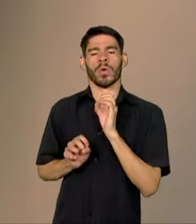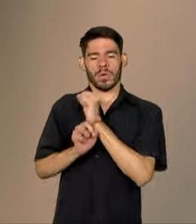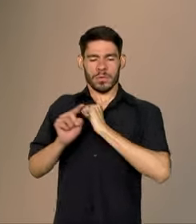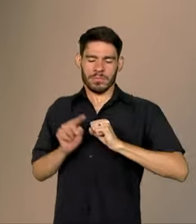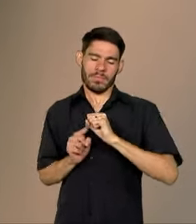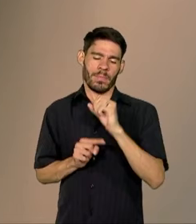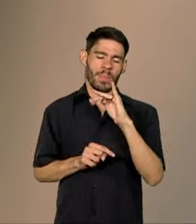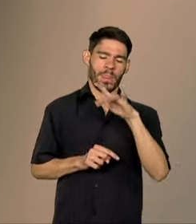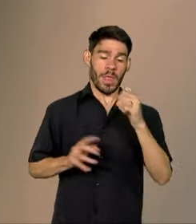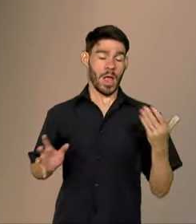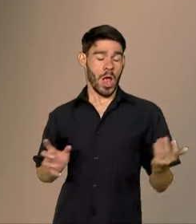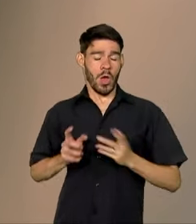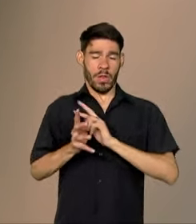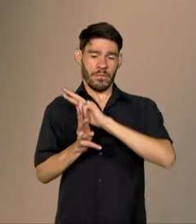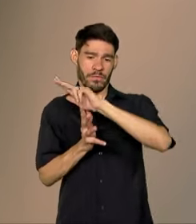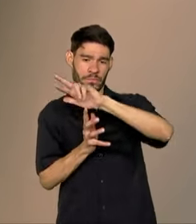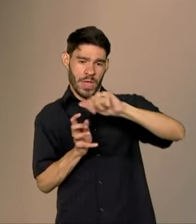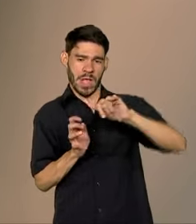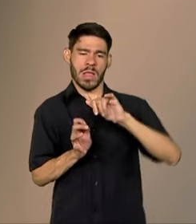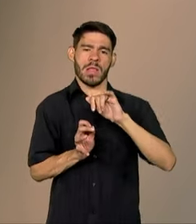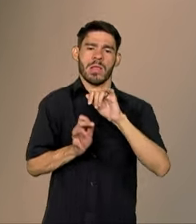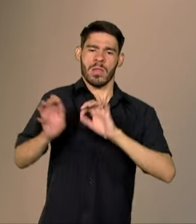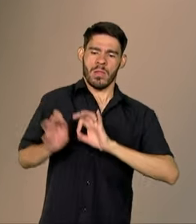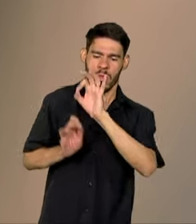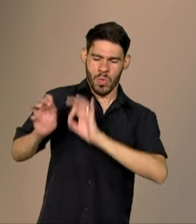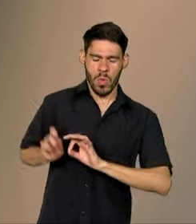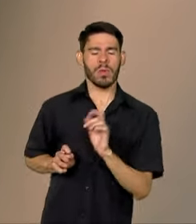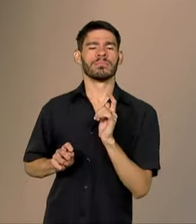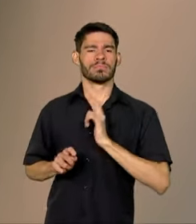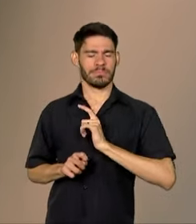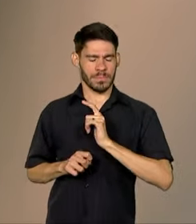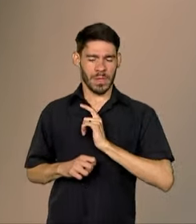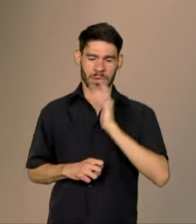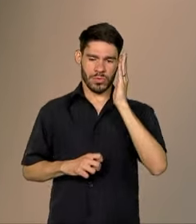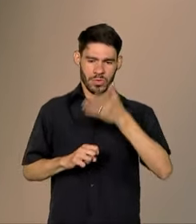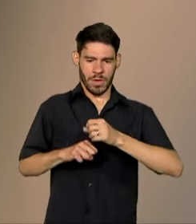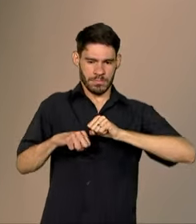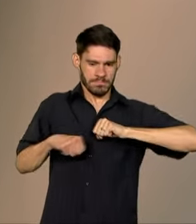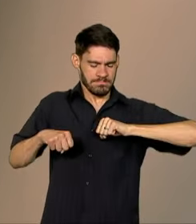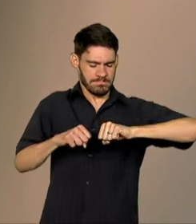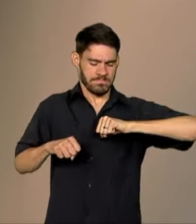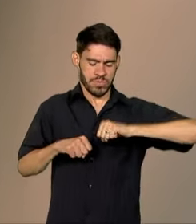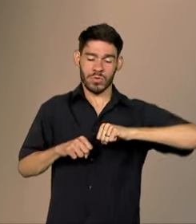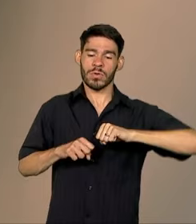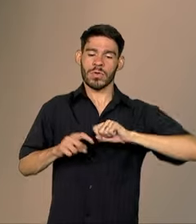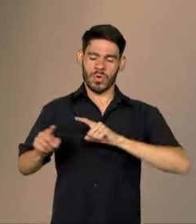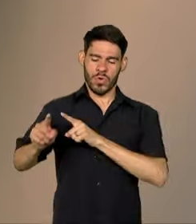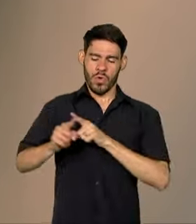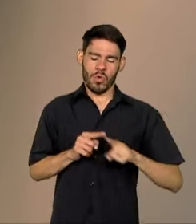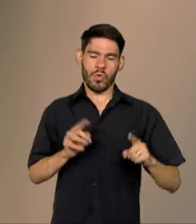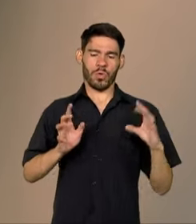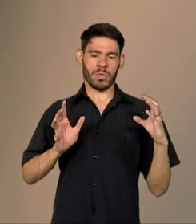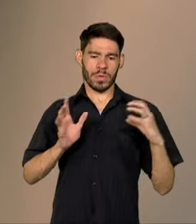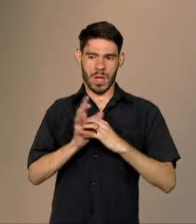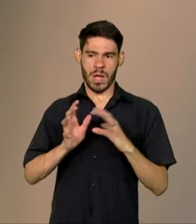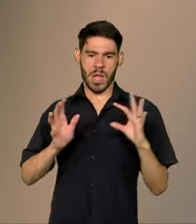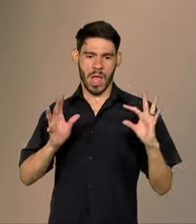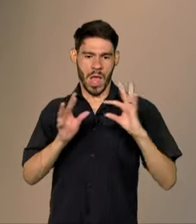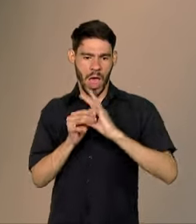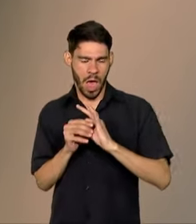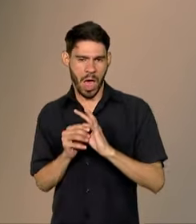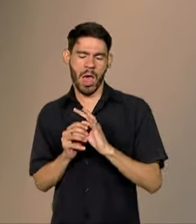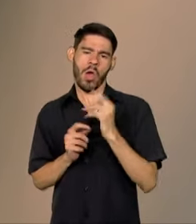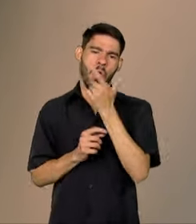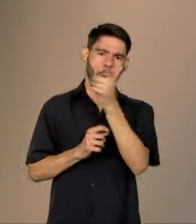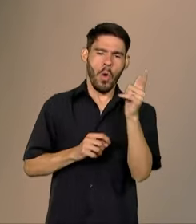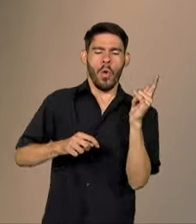centenas, talvez milhares de organizações de ativismo contra o HIV AIDS, as hepatites